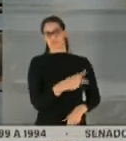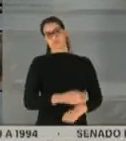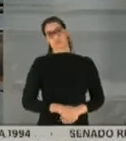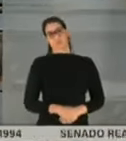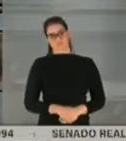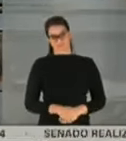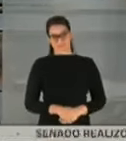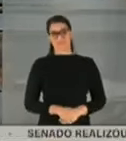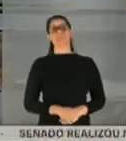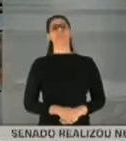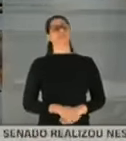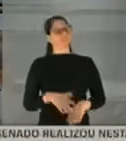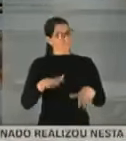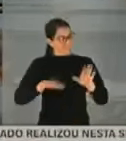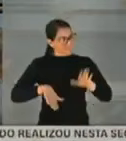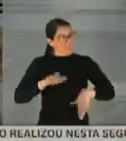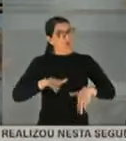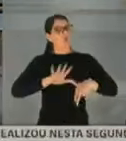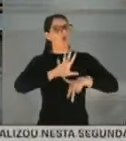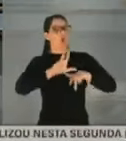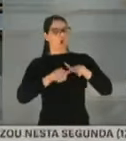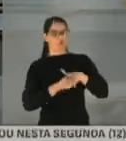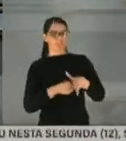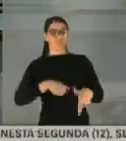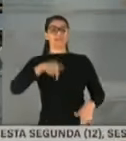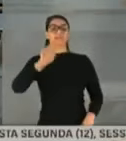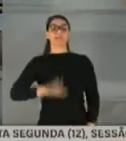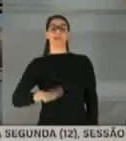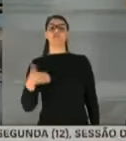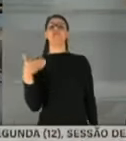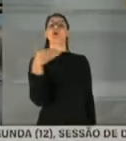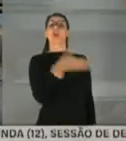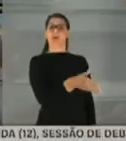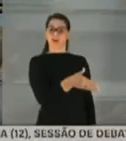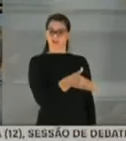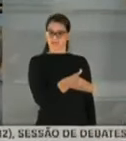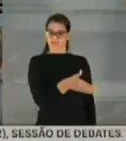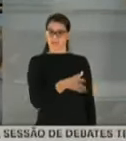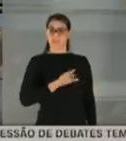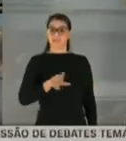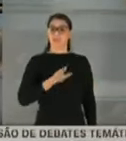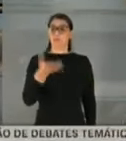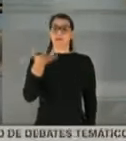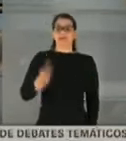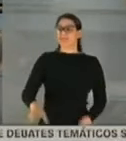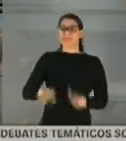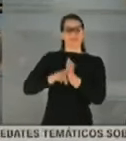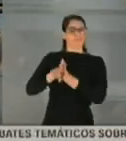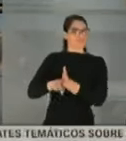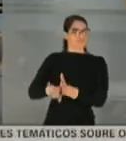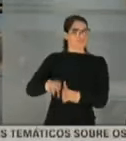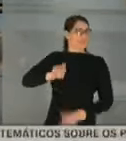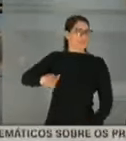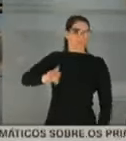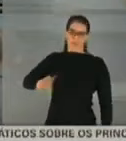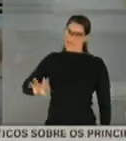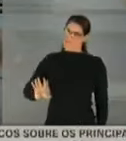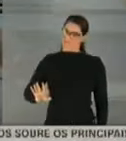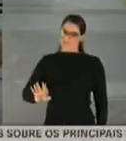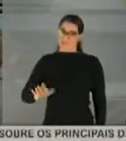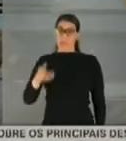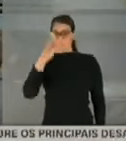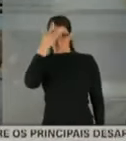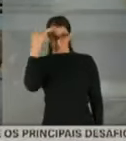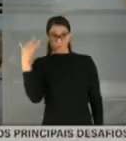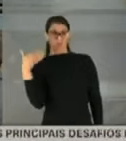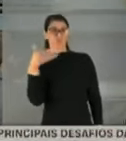Por indício de corrupção. Quem foi lá? Não foi quem está querendo investigar, não. Quem foi lá foi quem